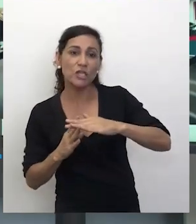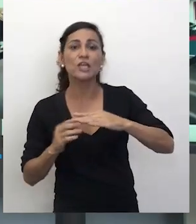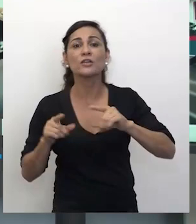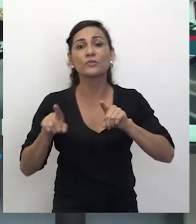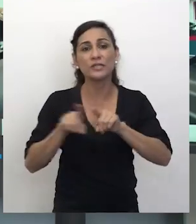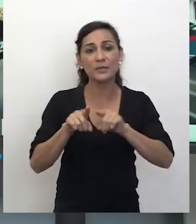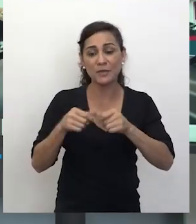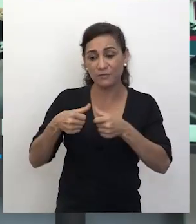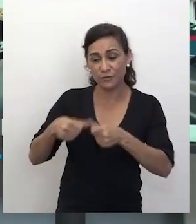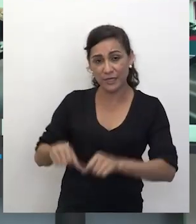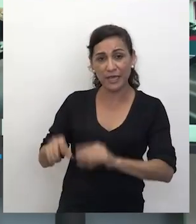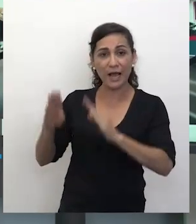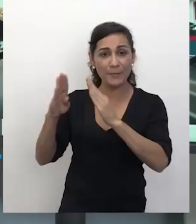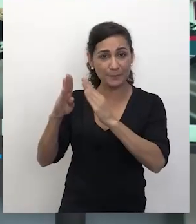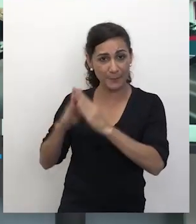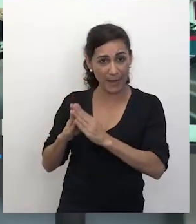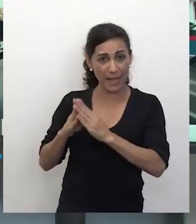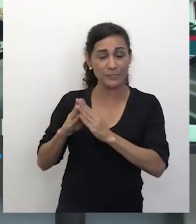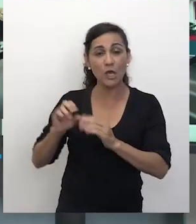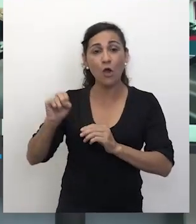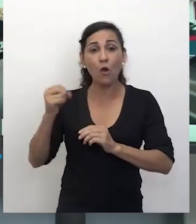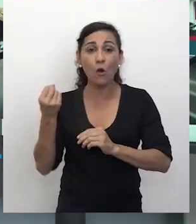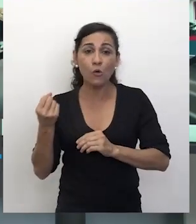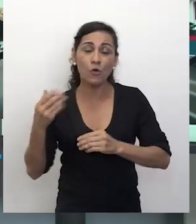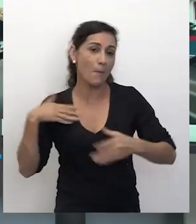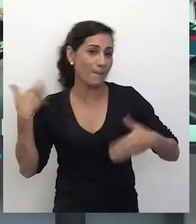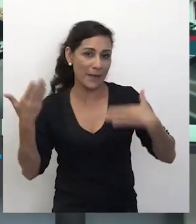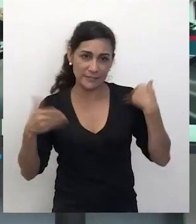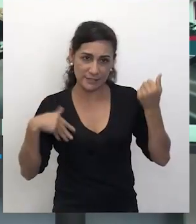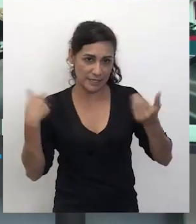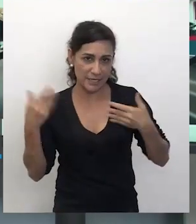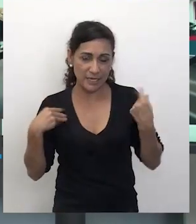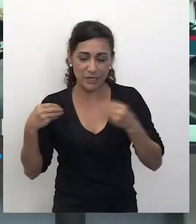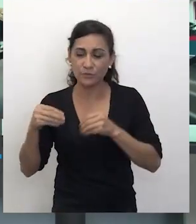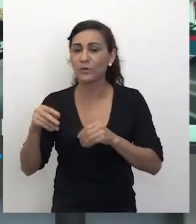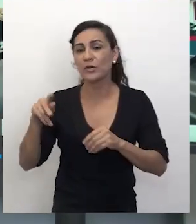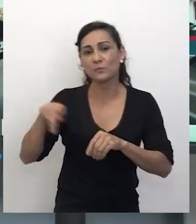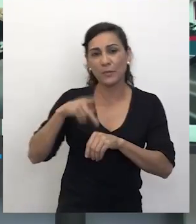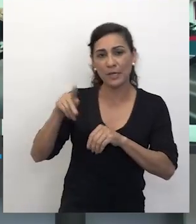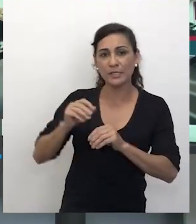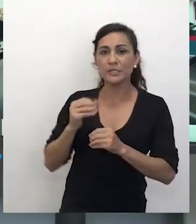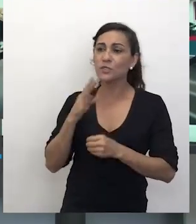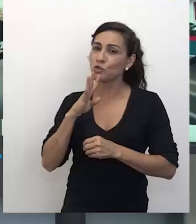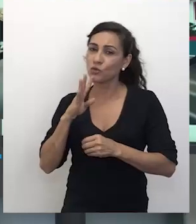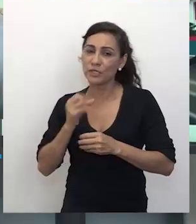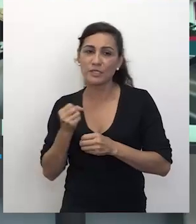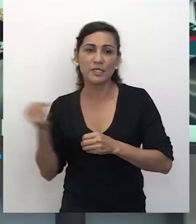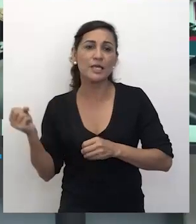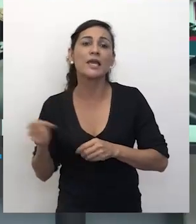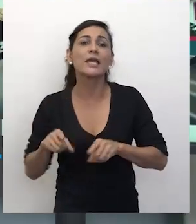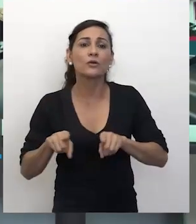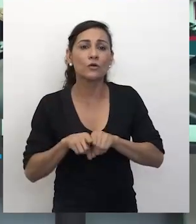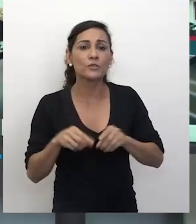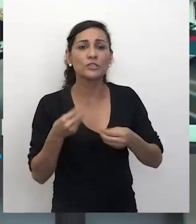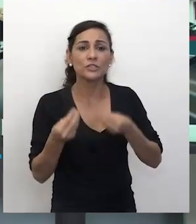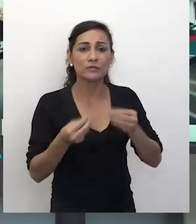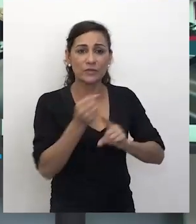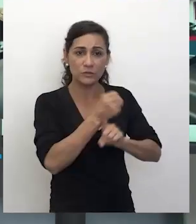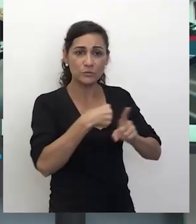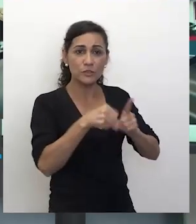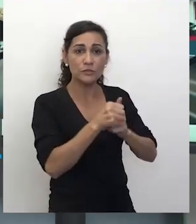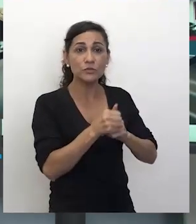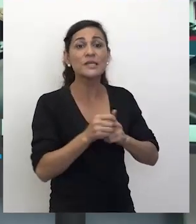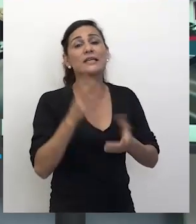ficar para morar, seja como turista, produz uma série de relação com o outro. Quando nós estamos falando sobre a sociologia,